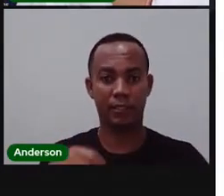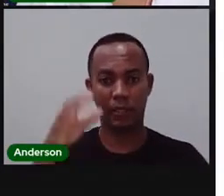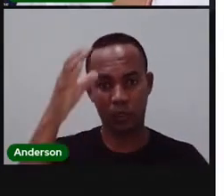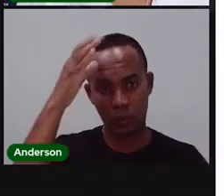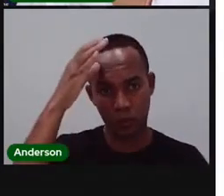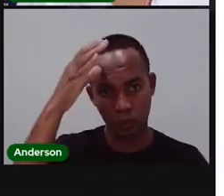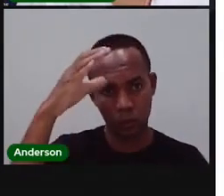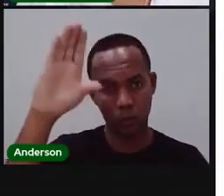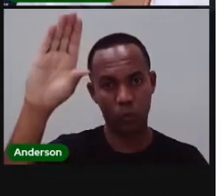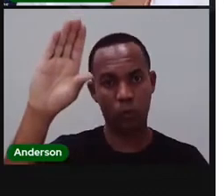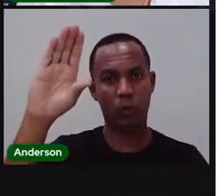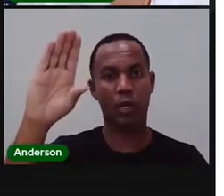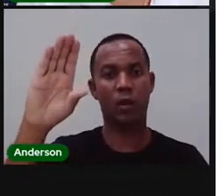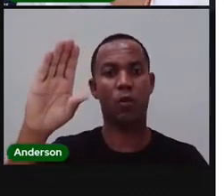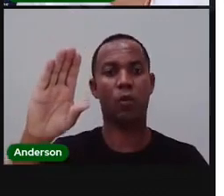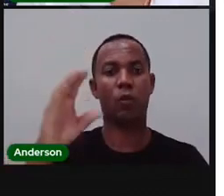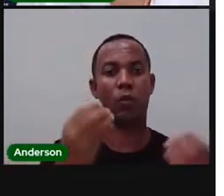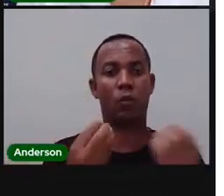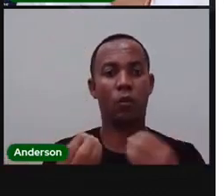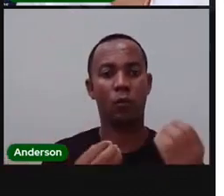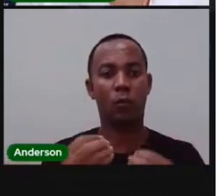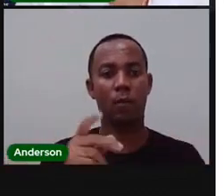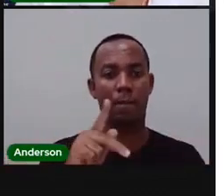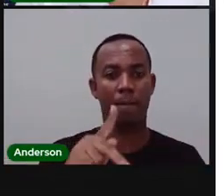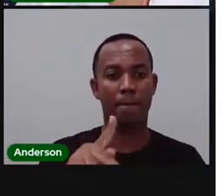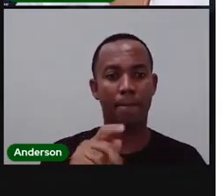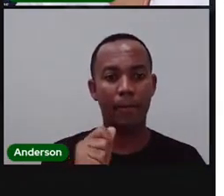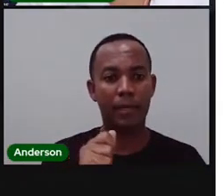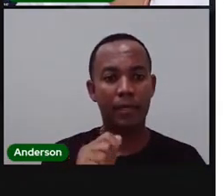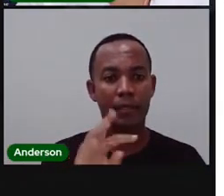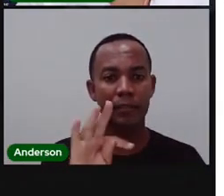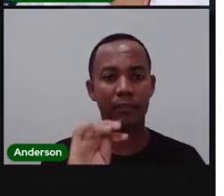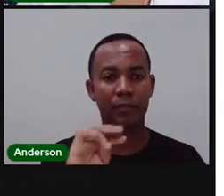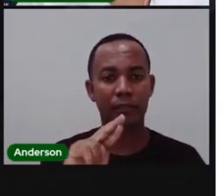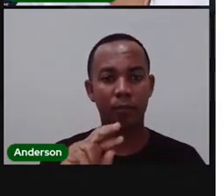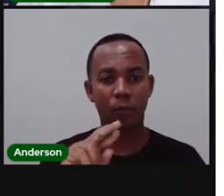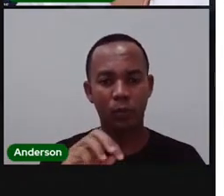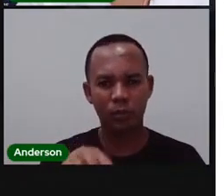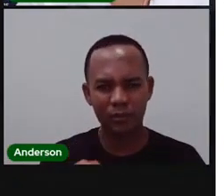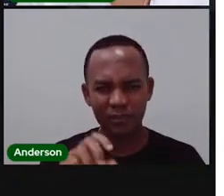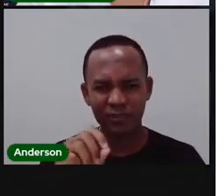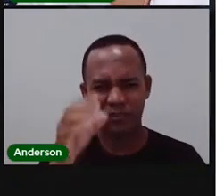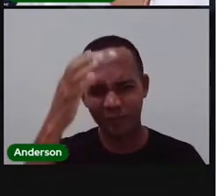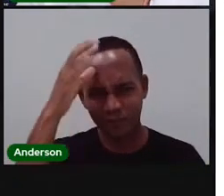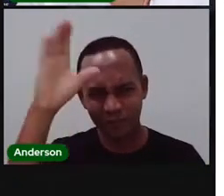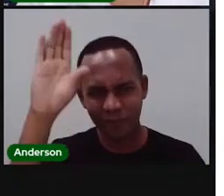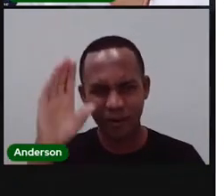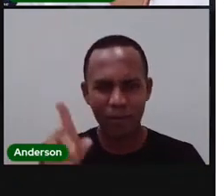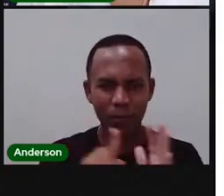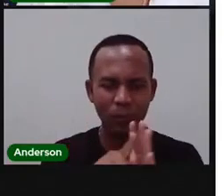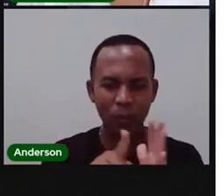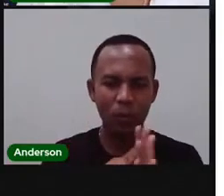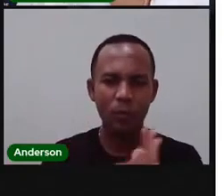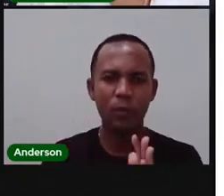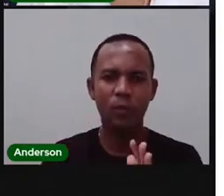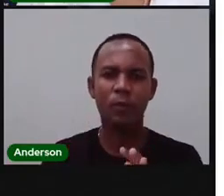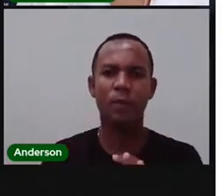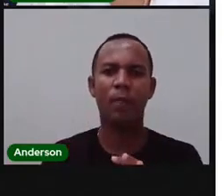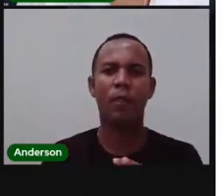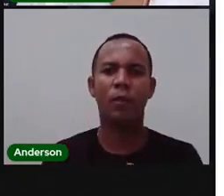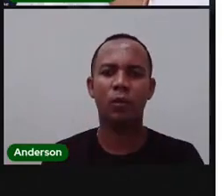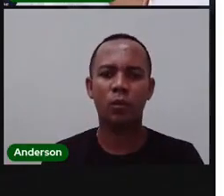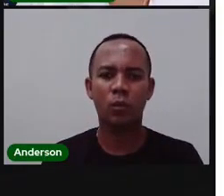feita por uma instituição chamada IFAM, que é o Instituto do Patrimônio Histórico e Artístico Nacional.